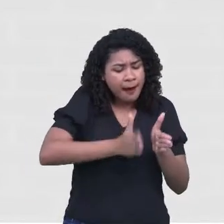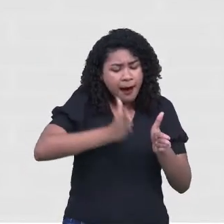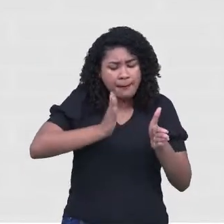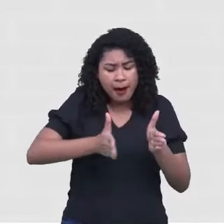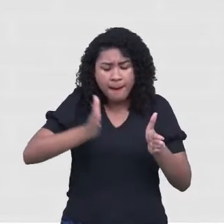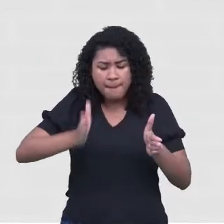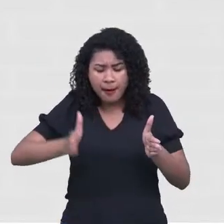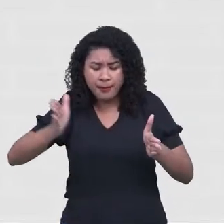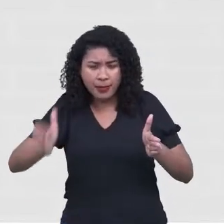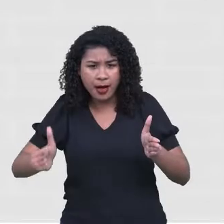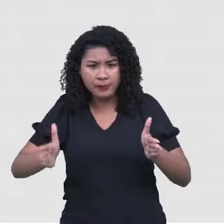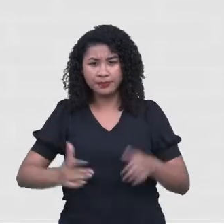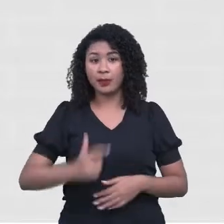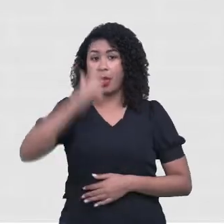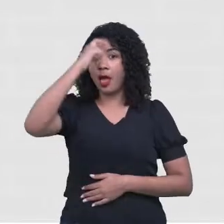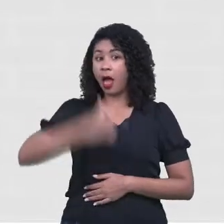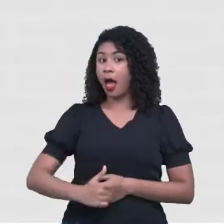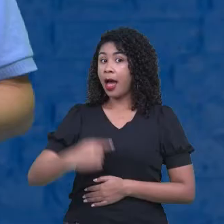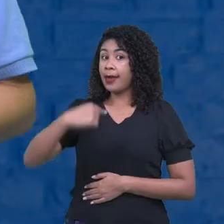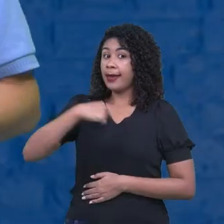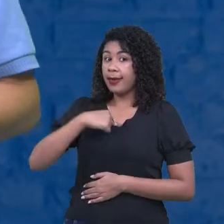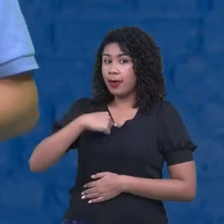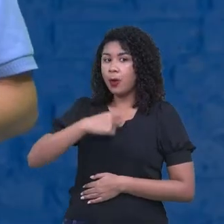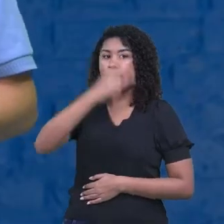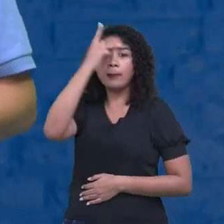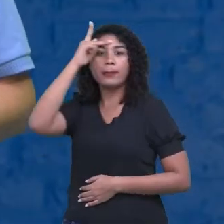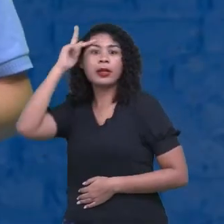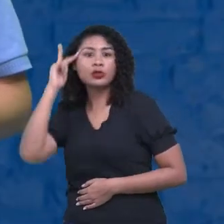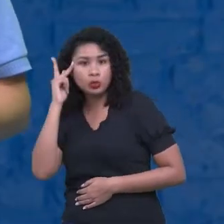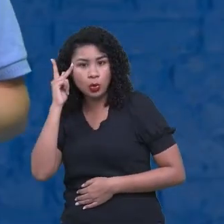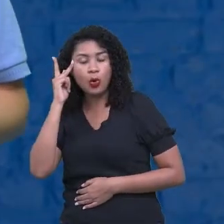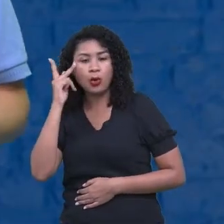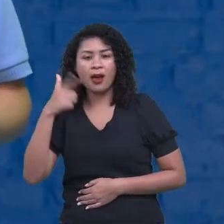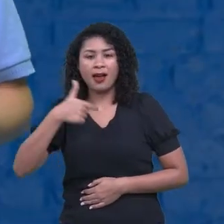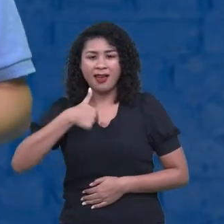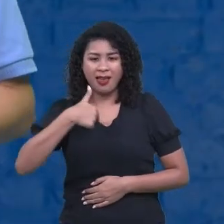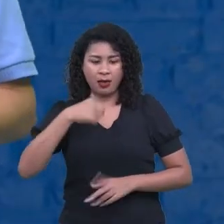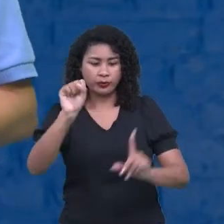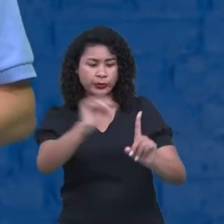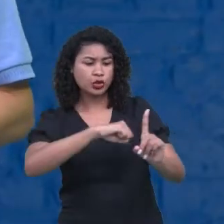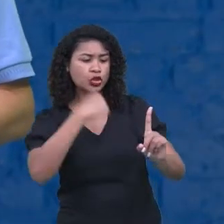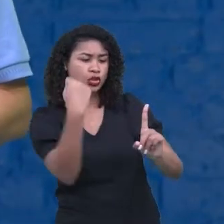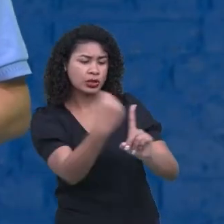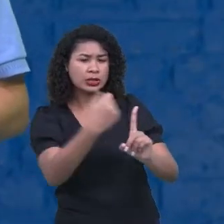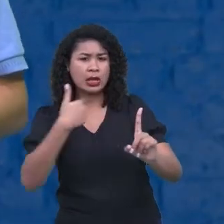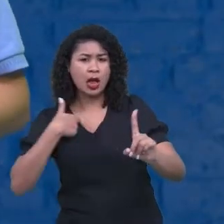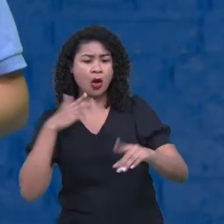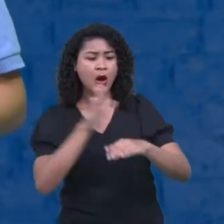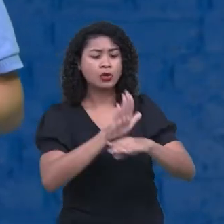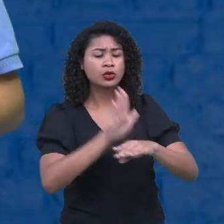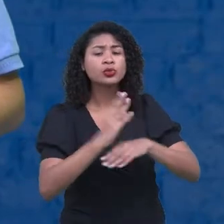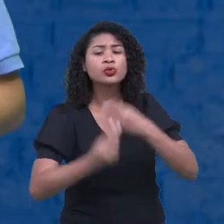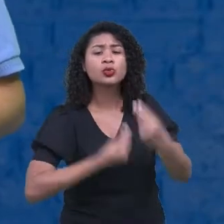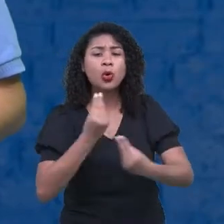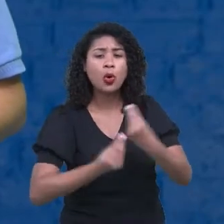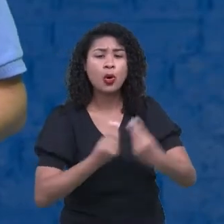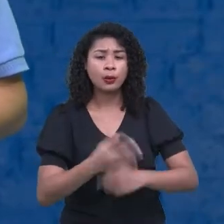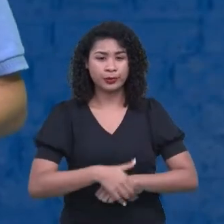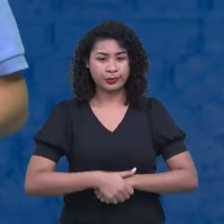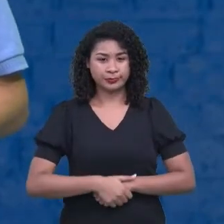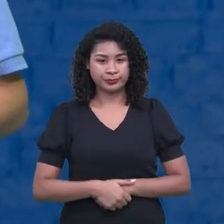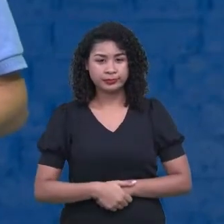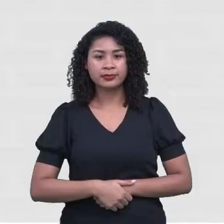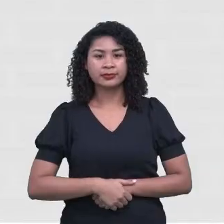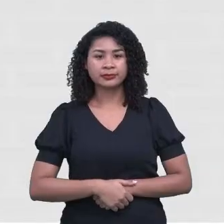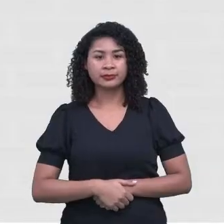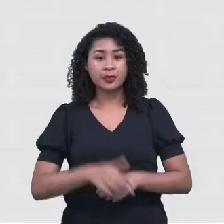pessoa, eu enquanto o que eu estou contribuindo para a minha sociedade, os benefícios que eu vou causar. Aí vem o que? Desenvolvimento